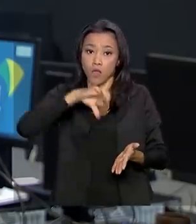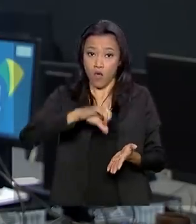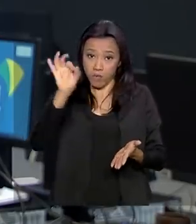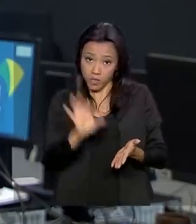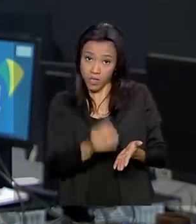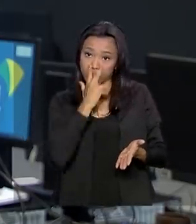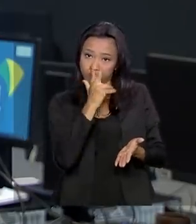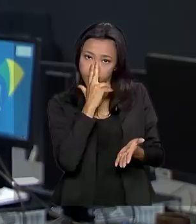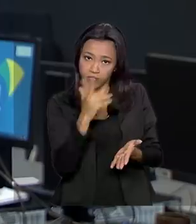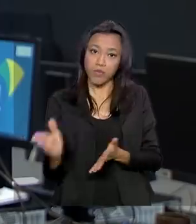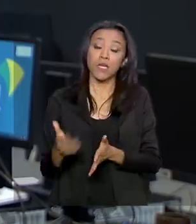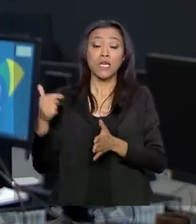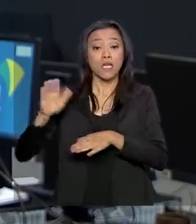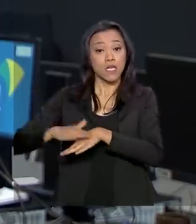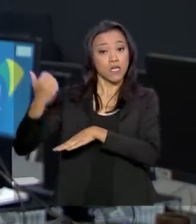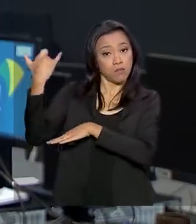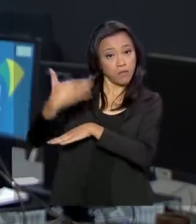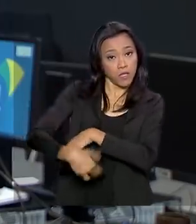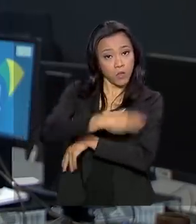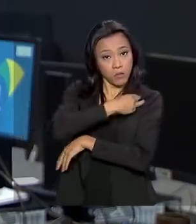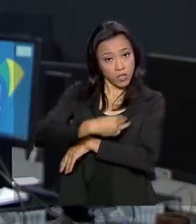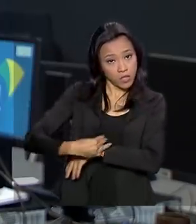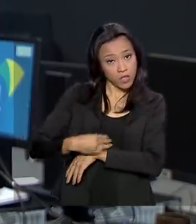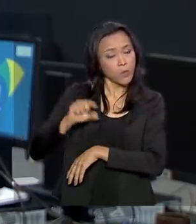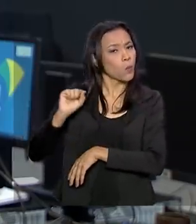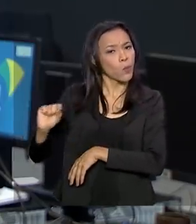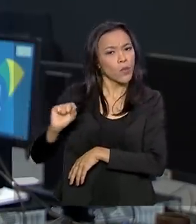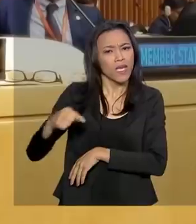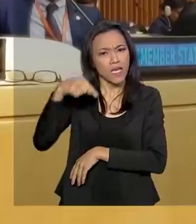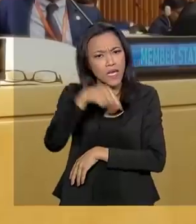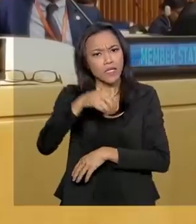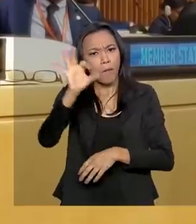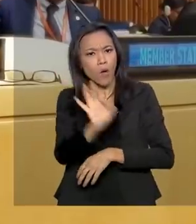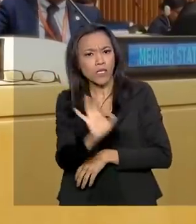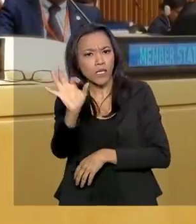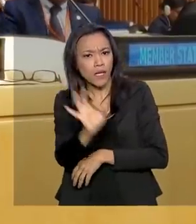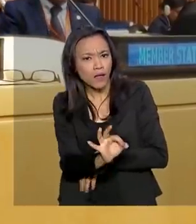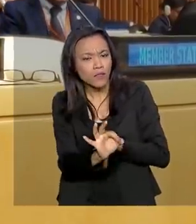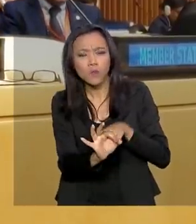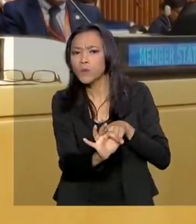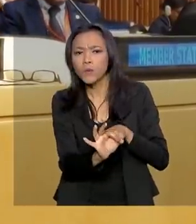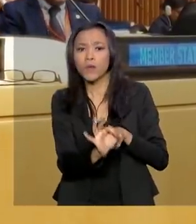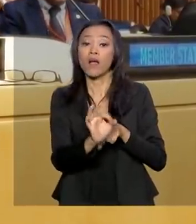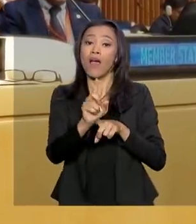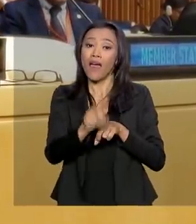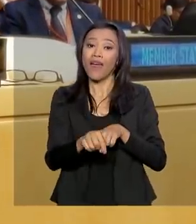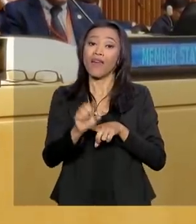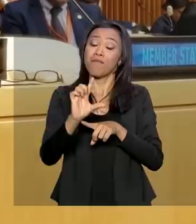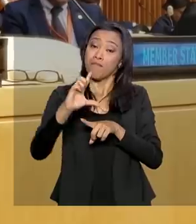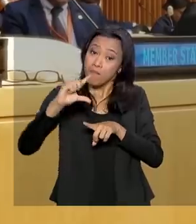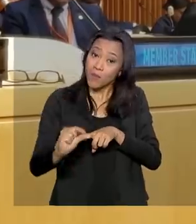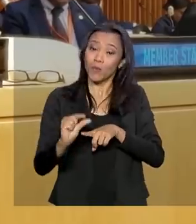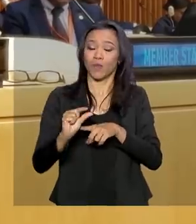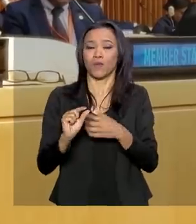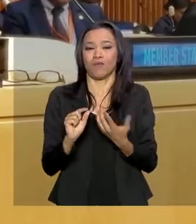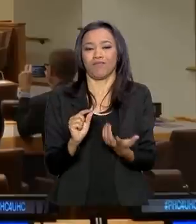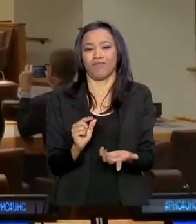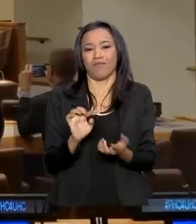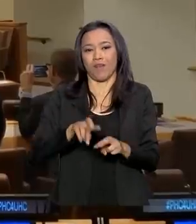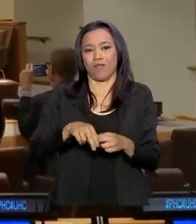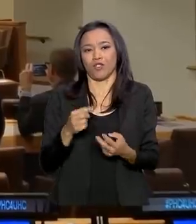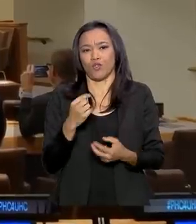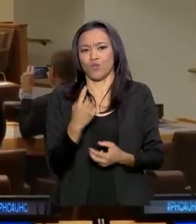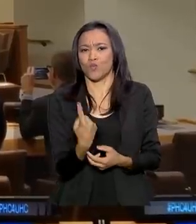Mandetta, destacou que pela primeira vez essa porcentagem chega a apenas um dígito, graças principalmente à